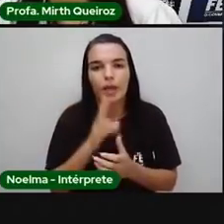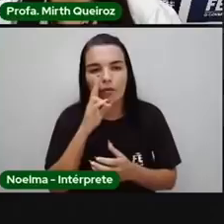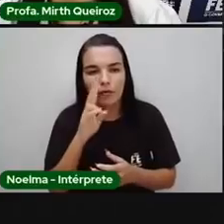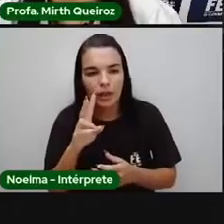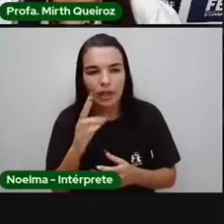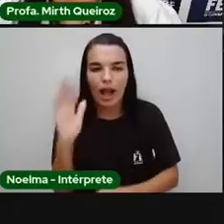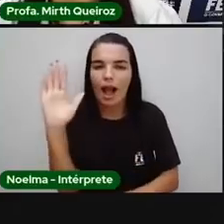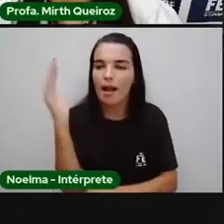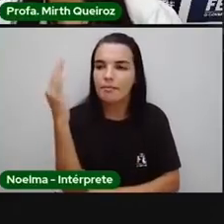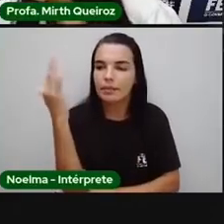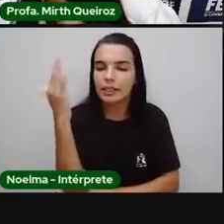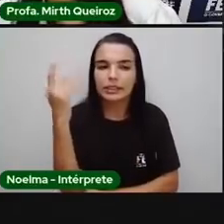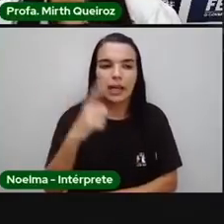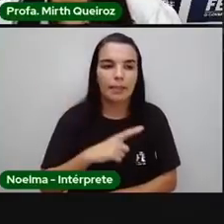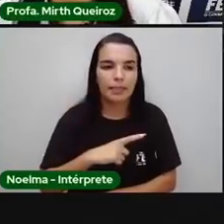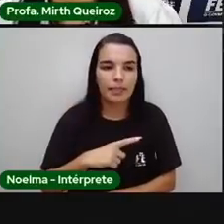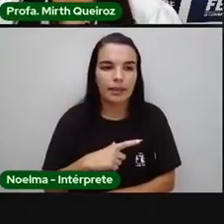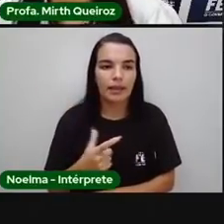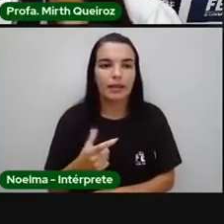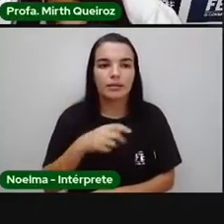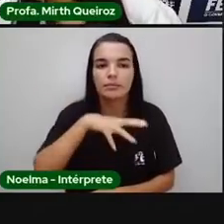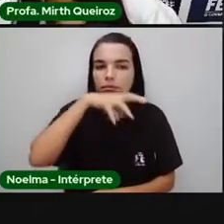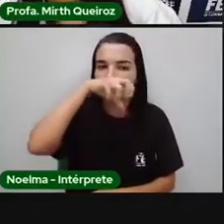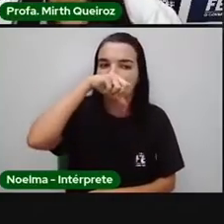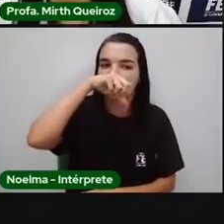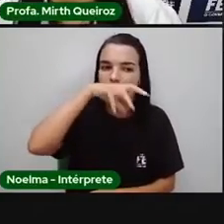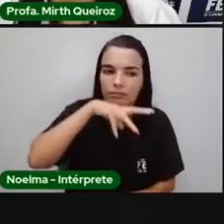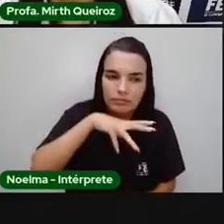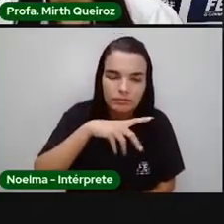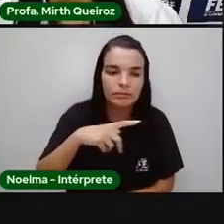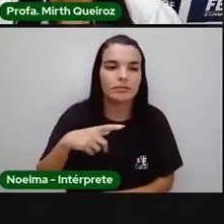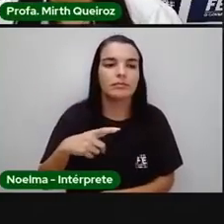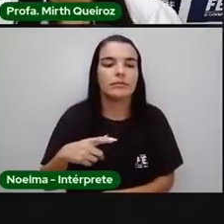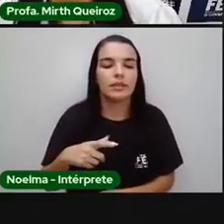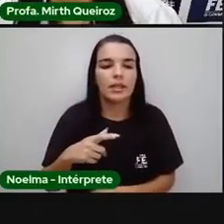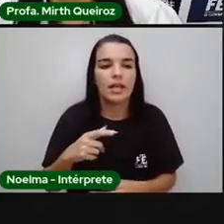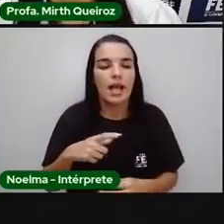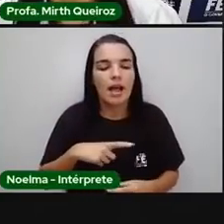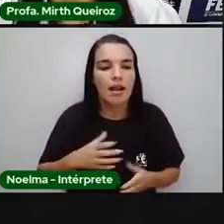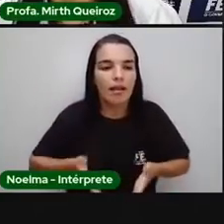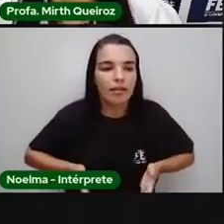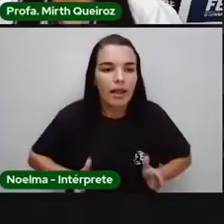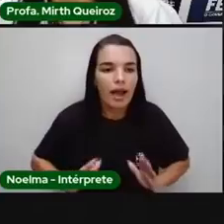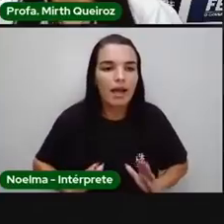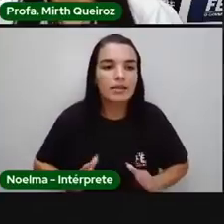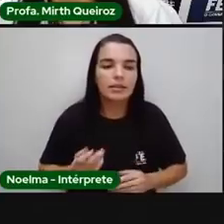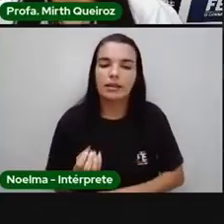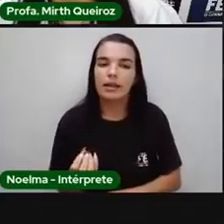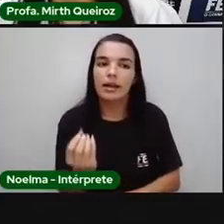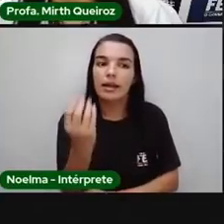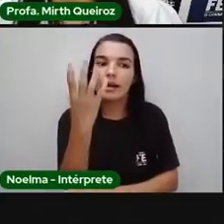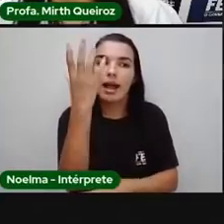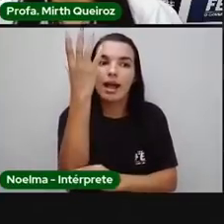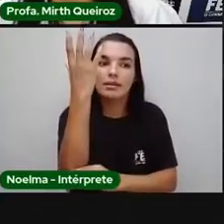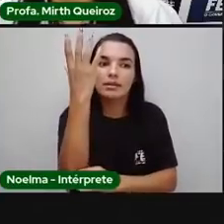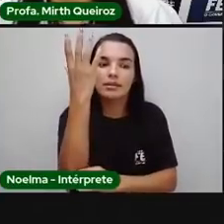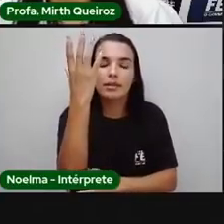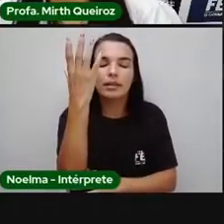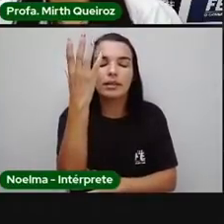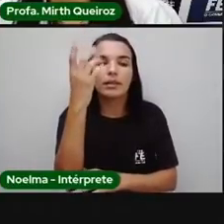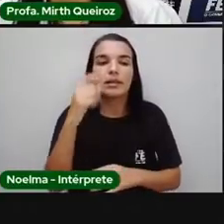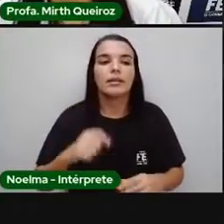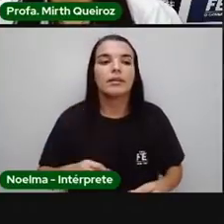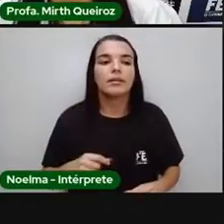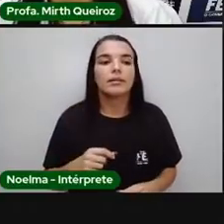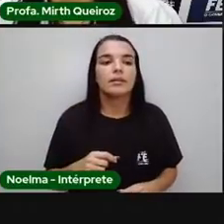plantas crescem, elas amadurecem, elas se reproduzem, elas morrem, certo? Elas também são consideradas seres vivos. Então, nós